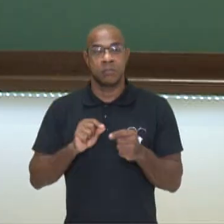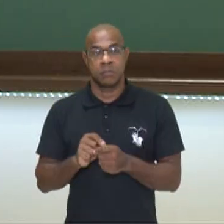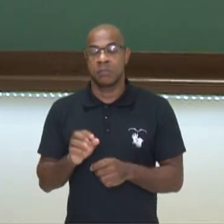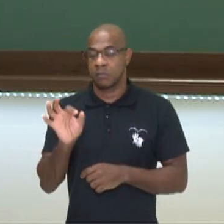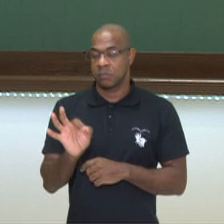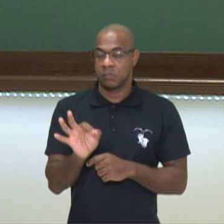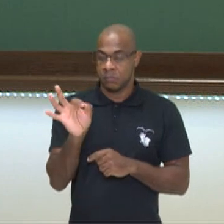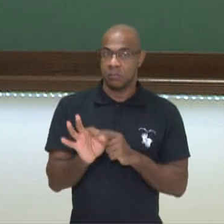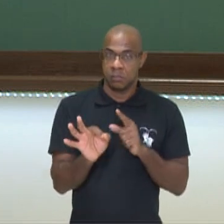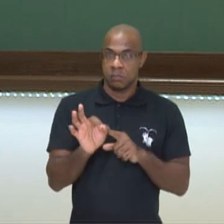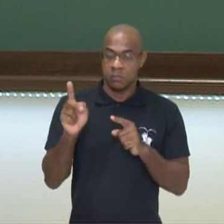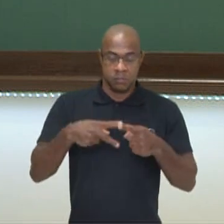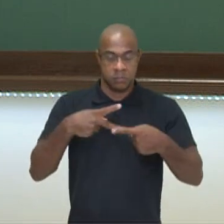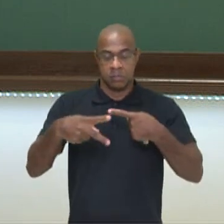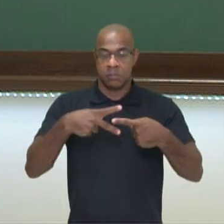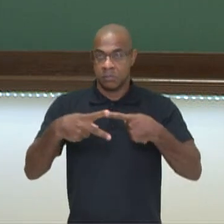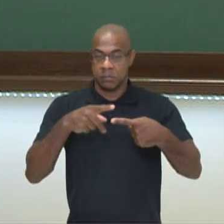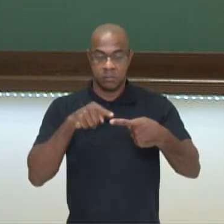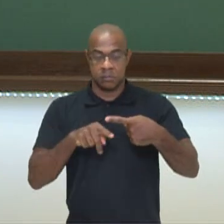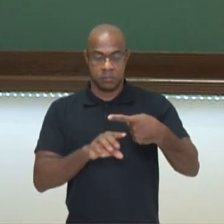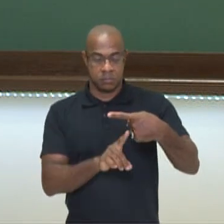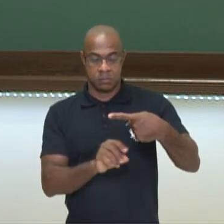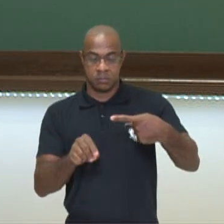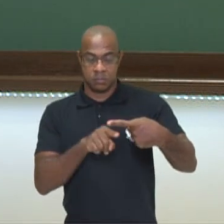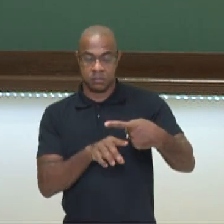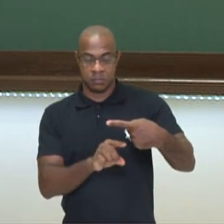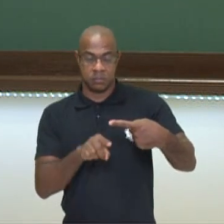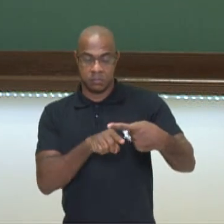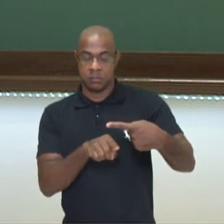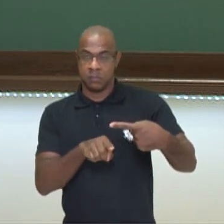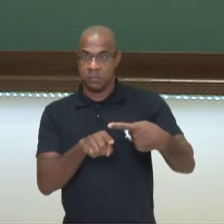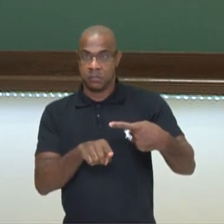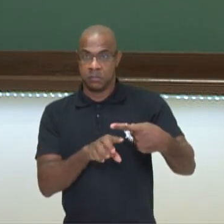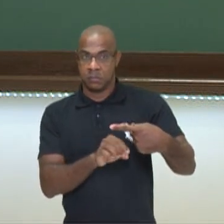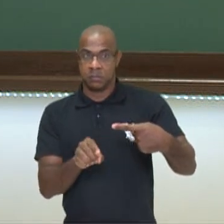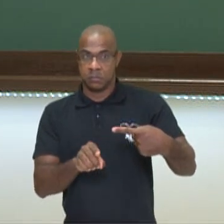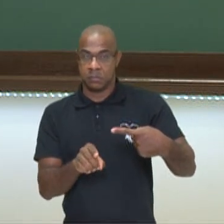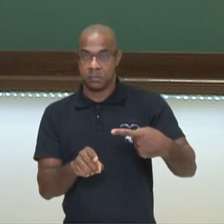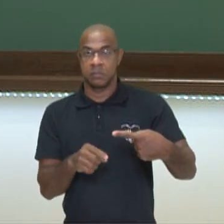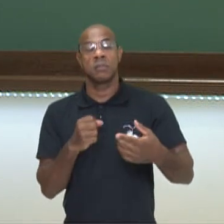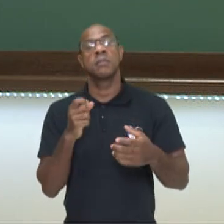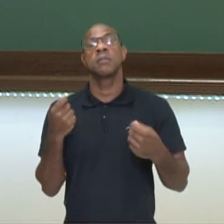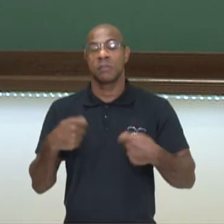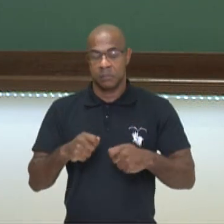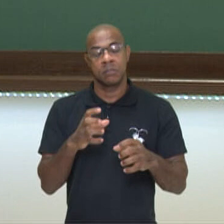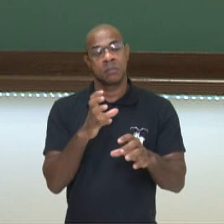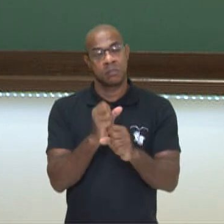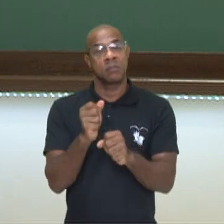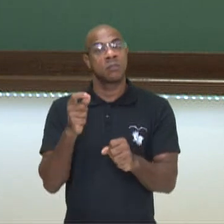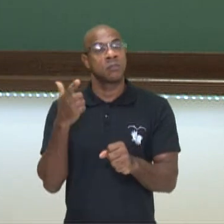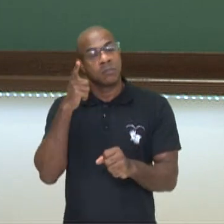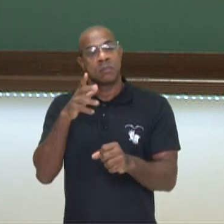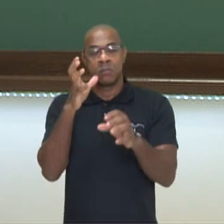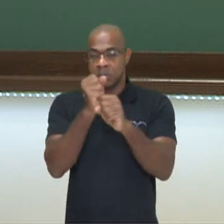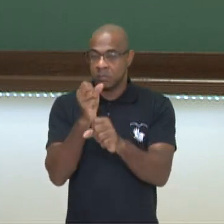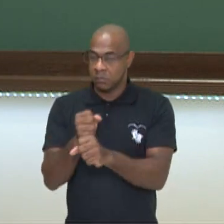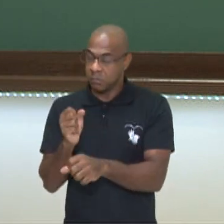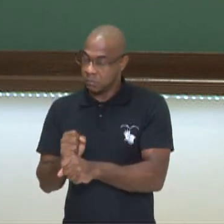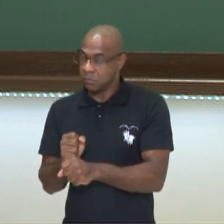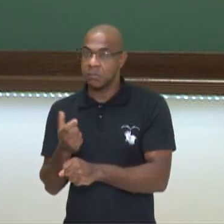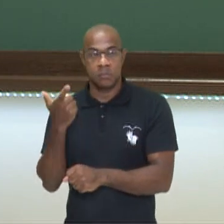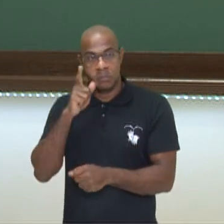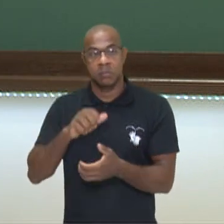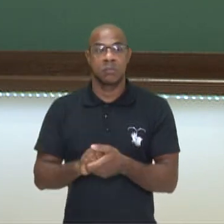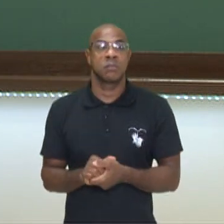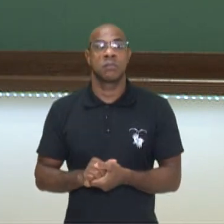Porcentagem é uma fração com denominador 100. E a partir disso a gente consegue fazer os cálculos. Tá? Então bastante importante que,